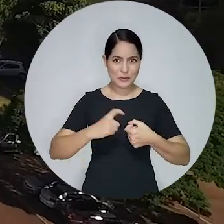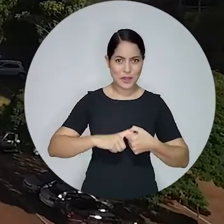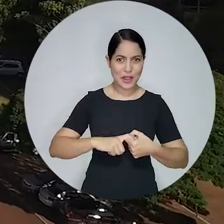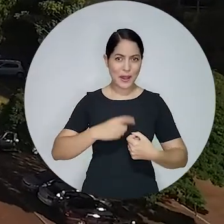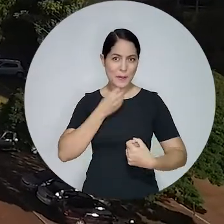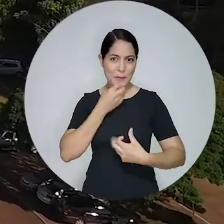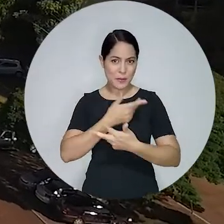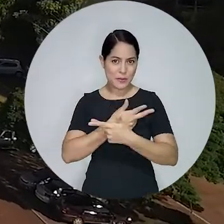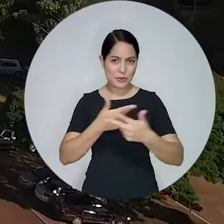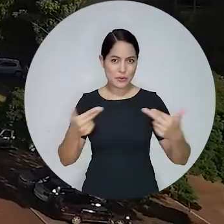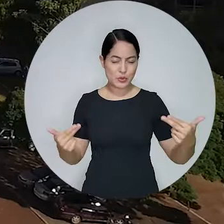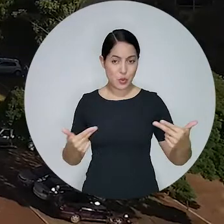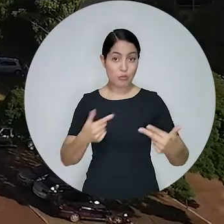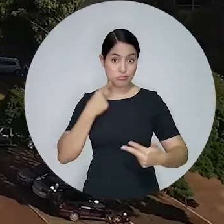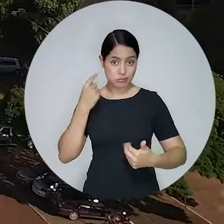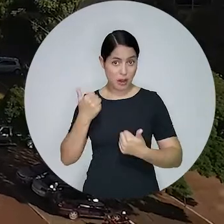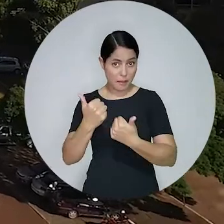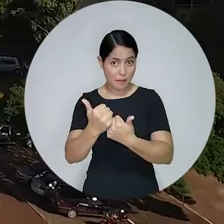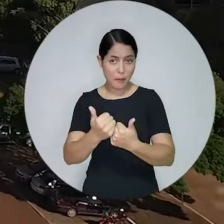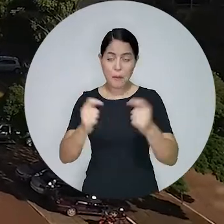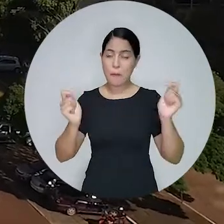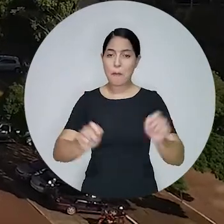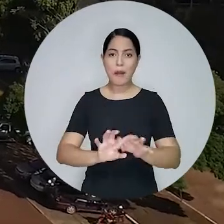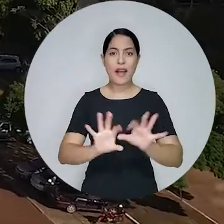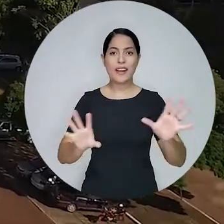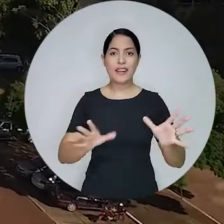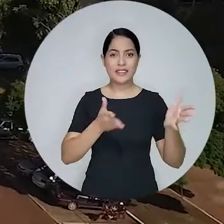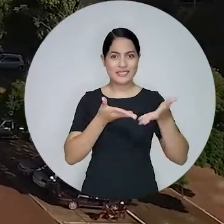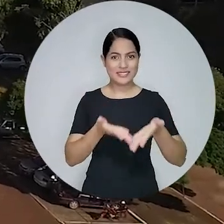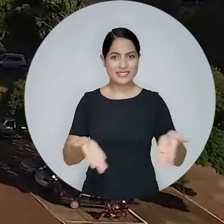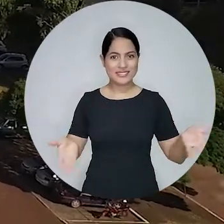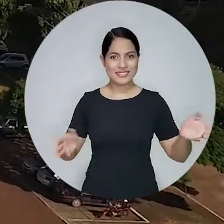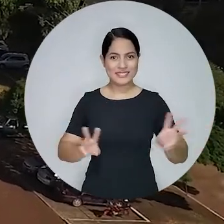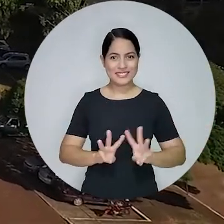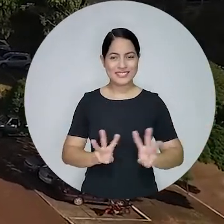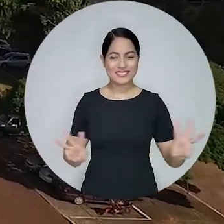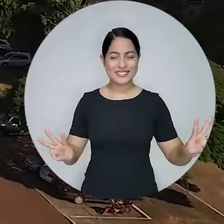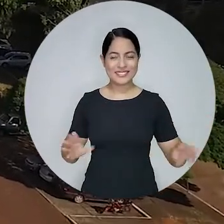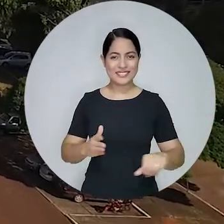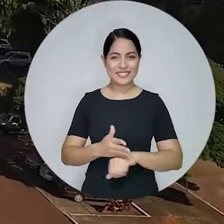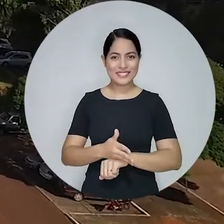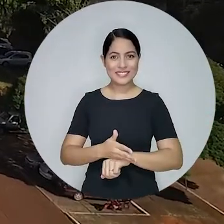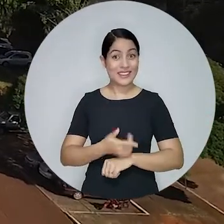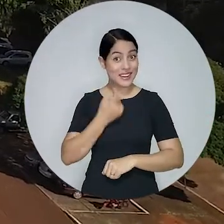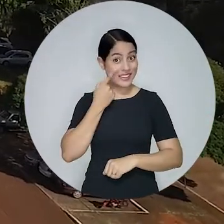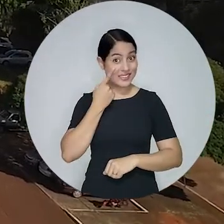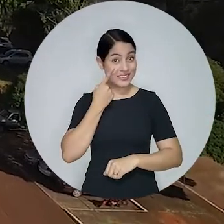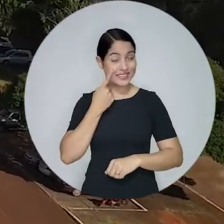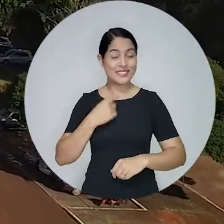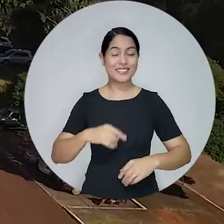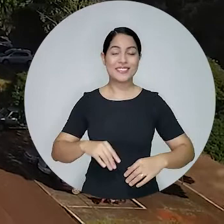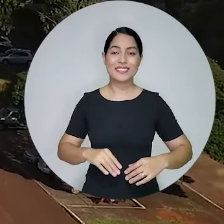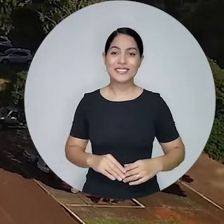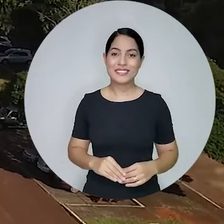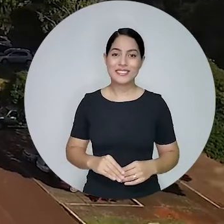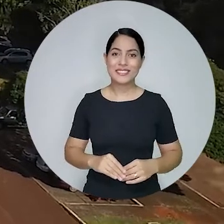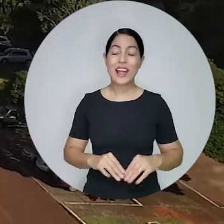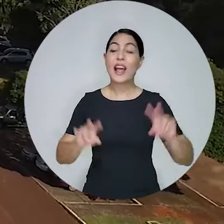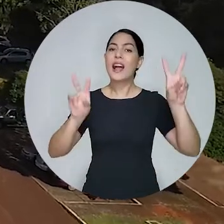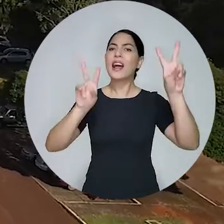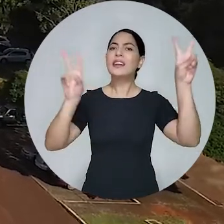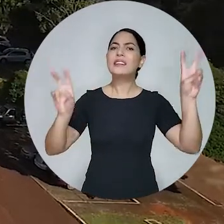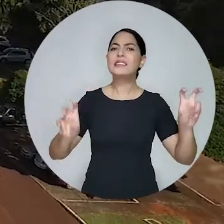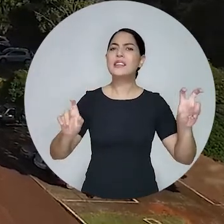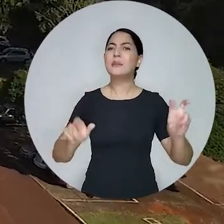convênios, benefícios e condições aos advogados, você pode acessar em clubedeserviços.ab.org